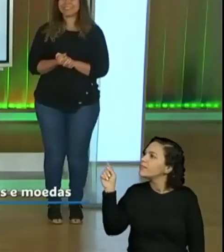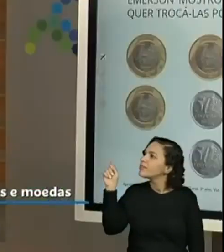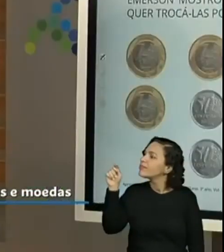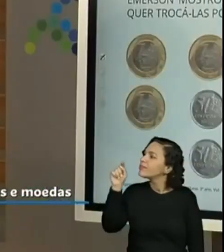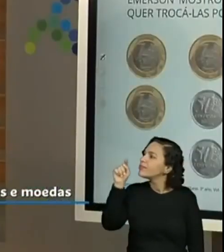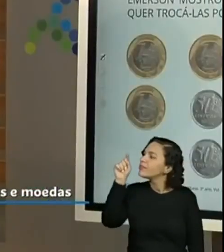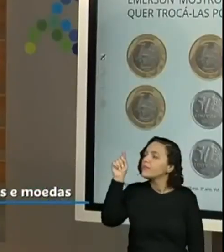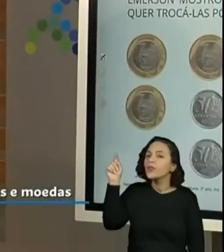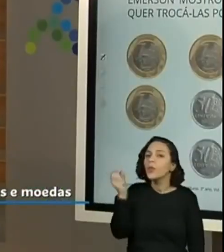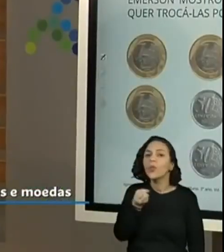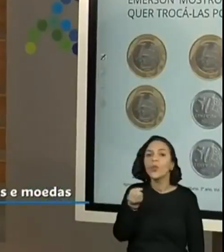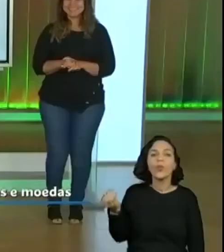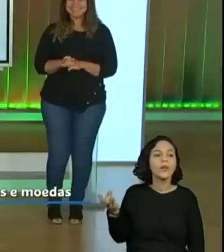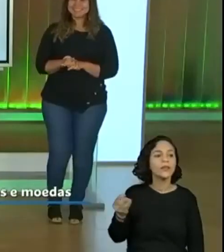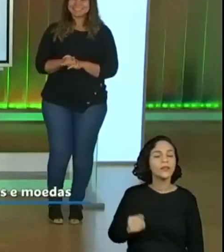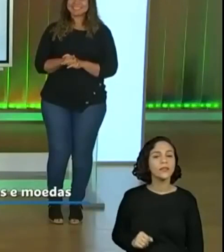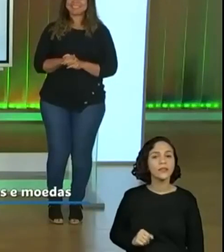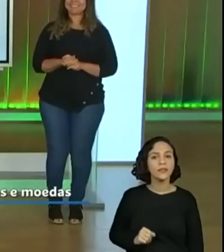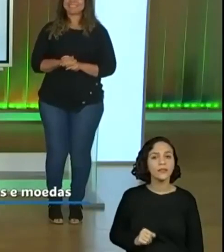nóis, professora Clara.